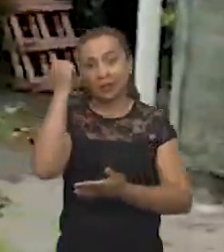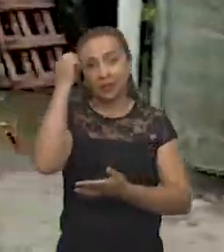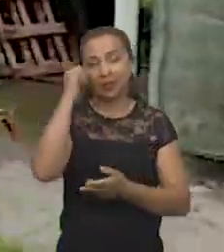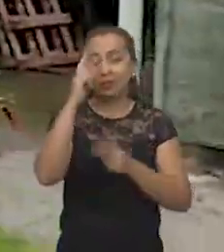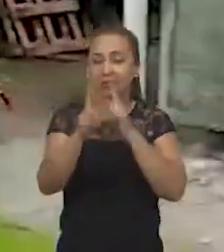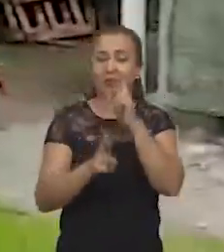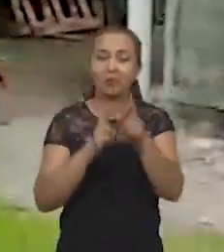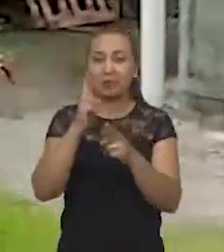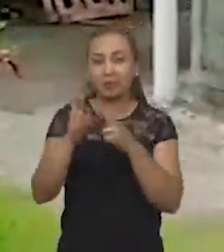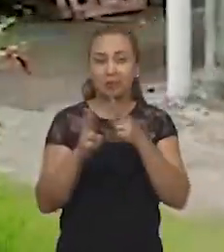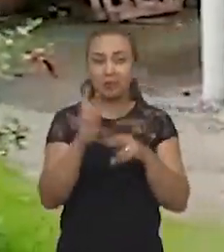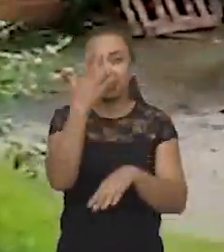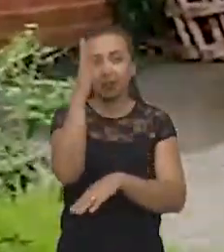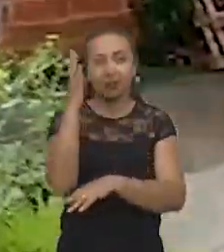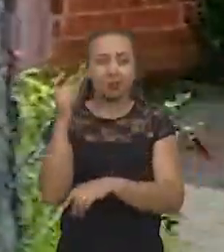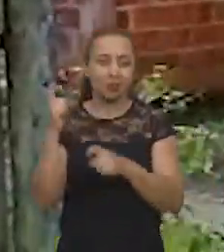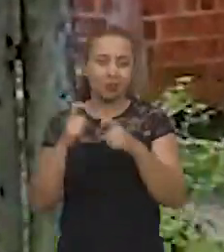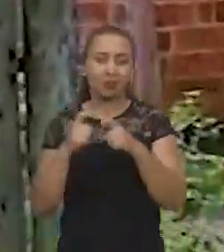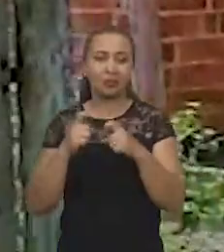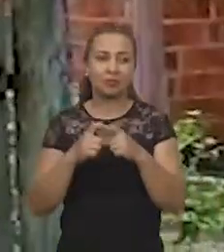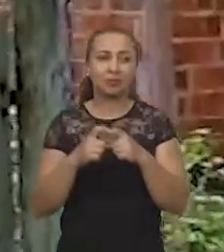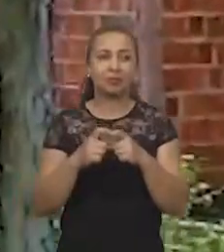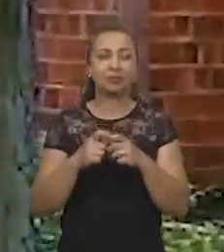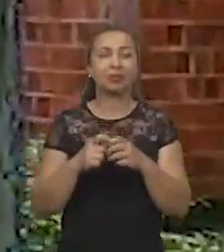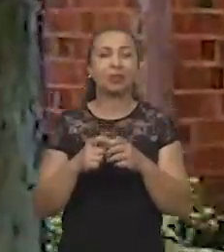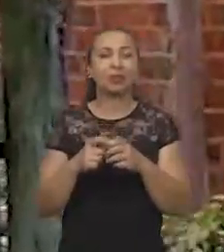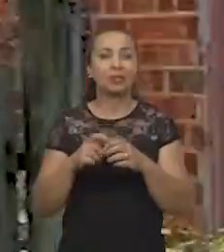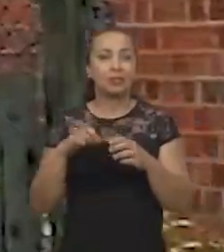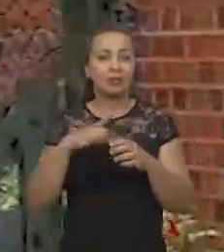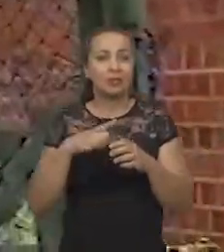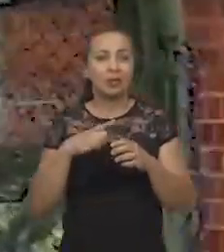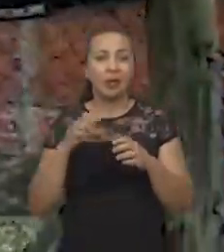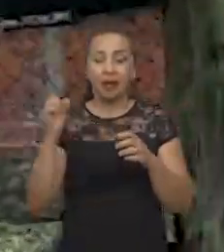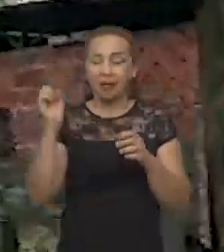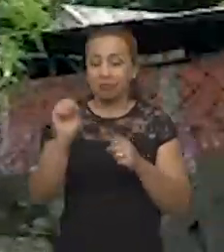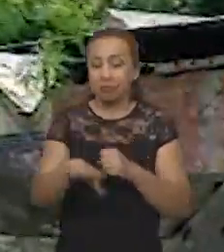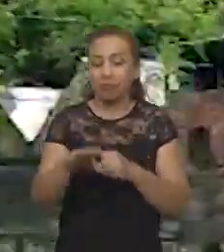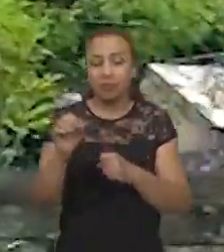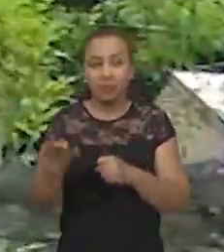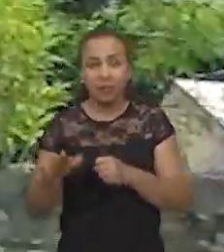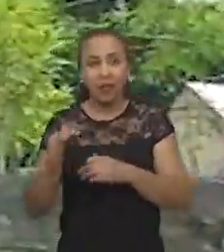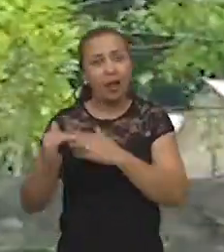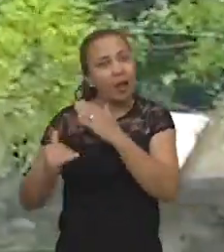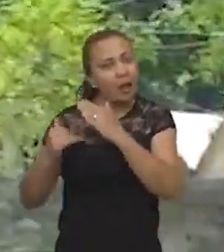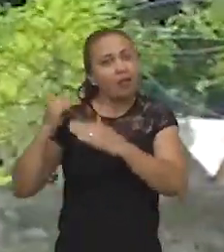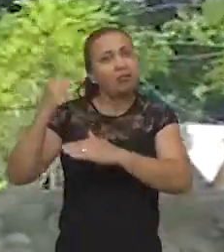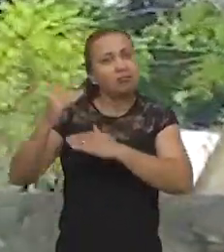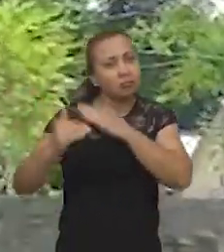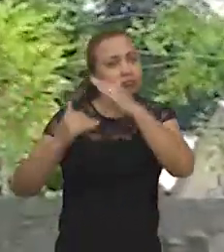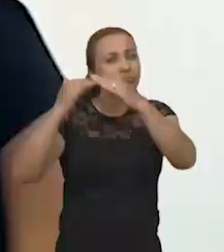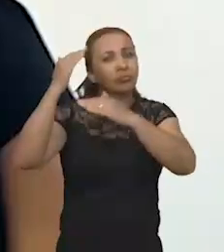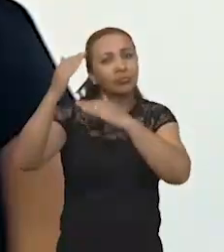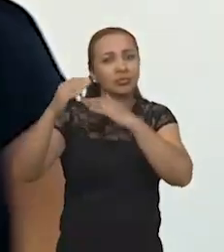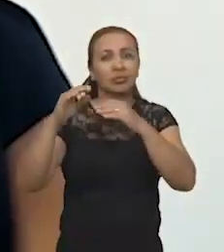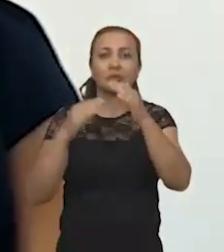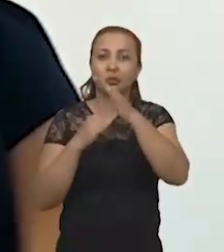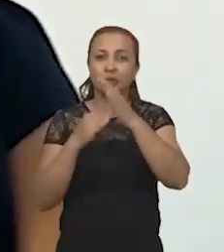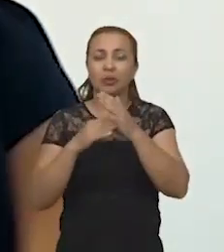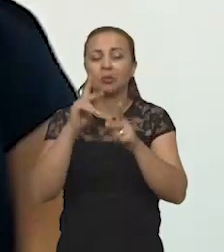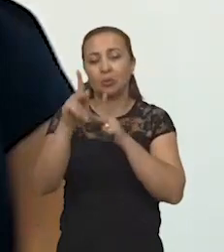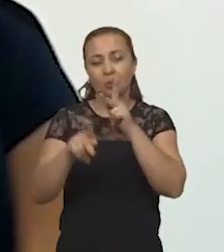saberes relacionados às plantas medicinais eles são aqueles cultivados ao longo dos tempos, né?